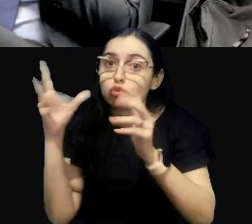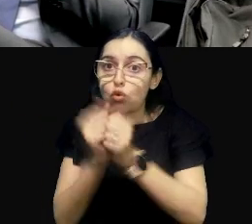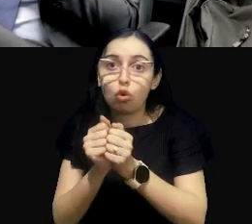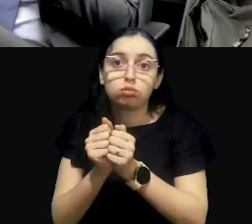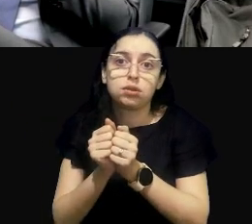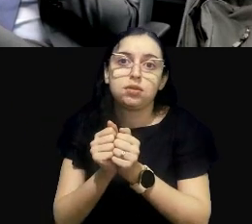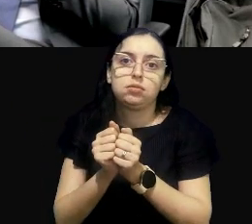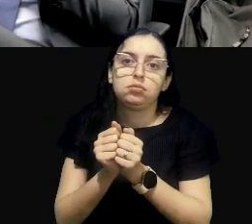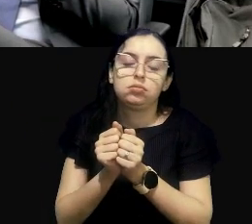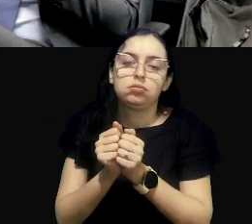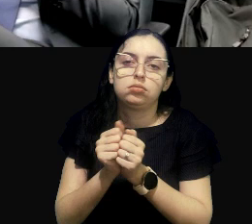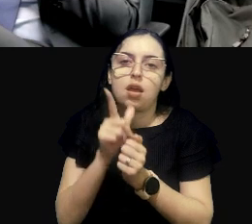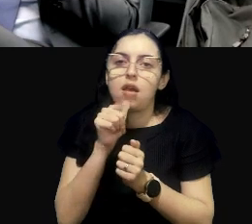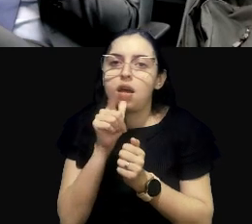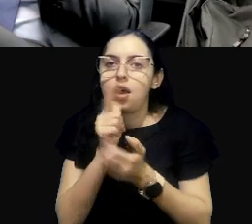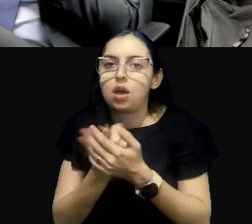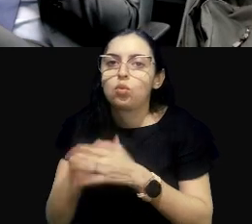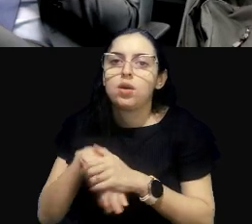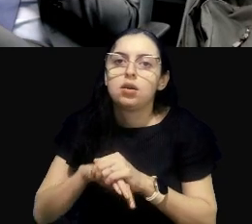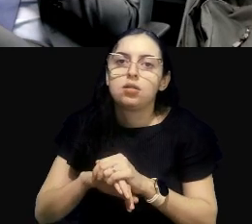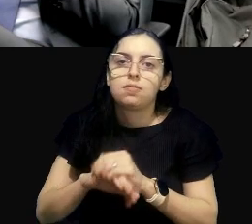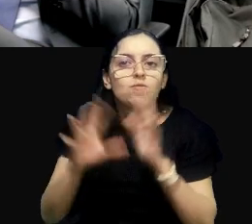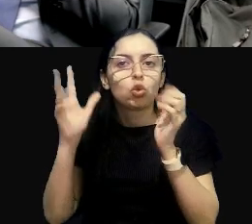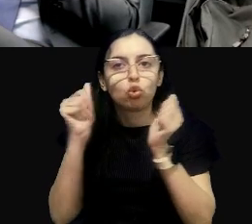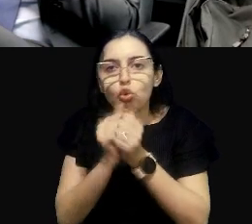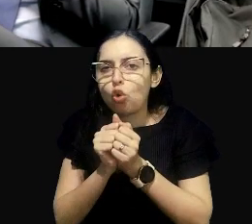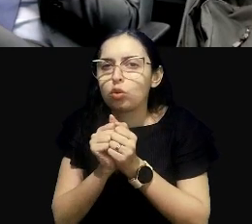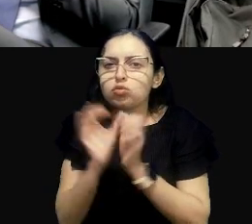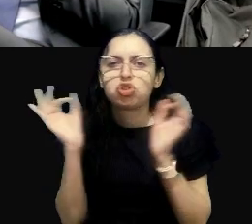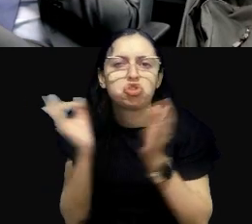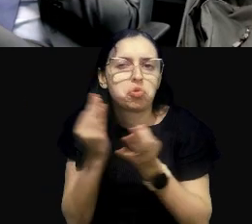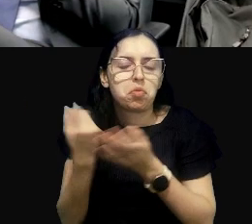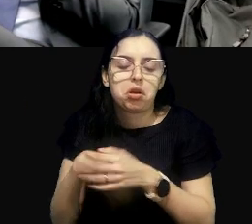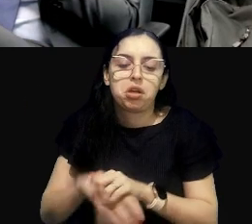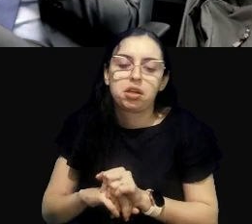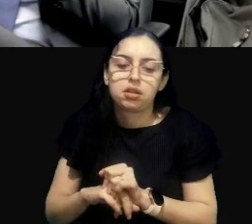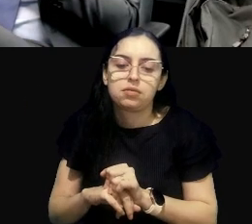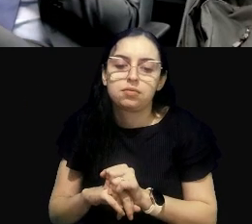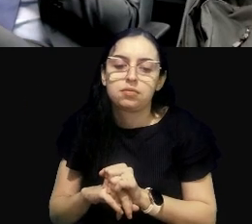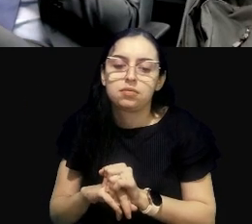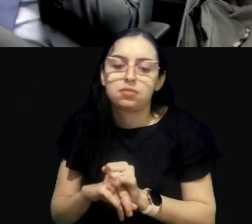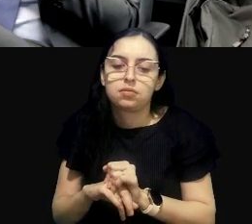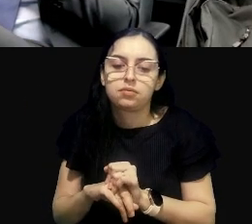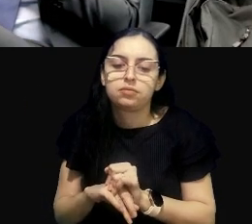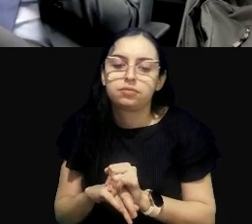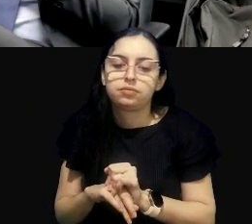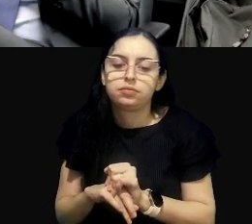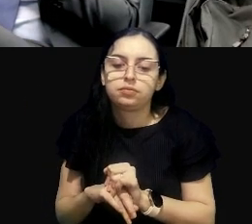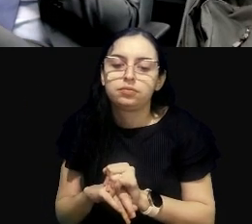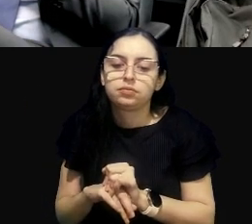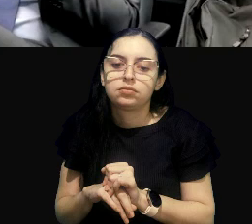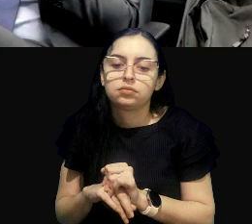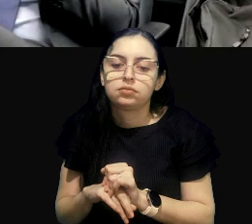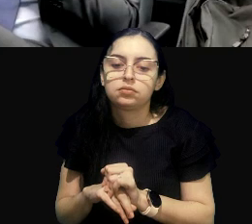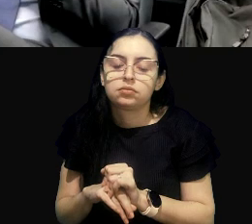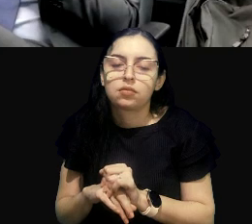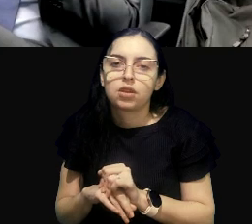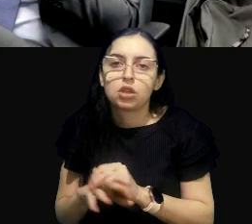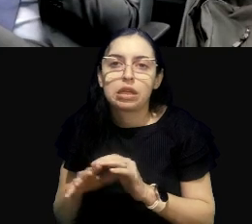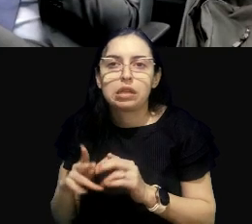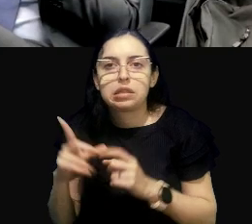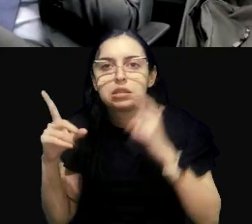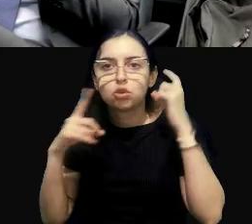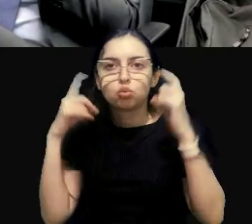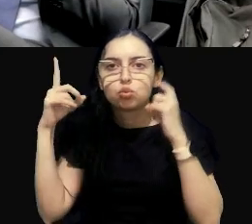estando o curso d'água em condições adequadas, estando a vegetação de pé, então é complexo porque a gente tem que